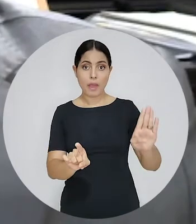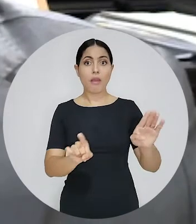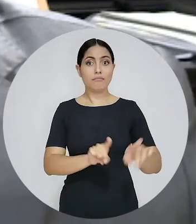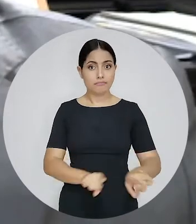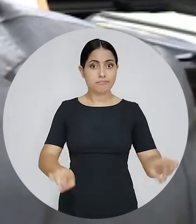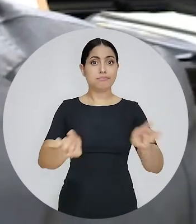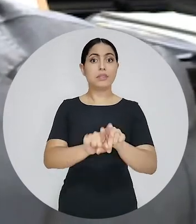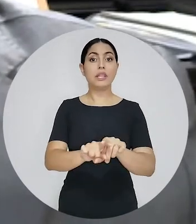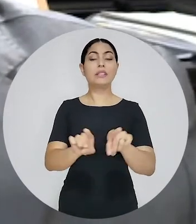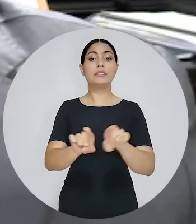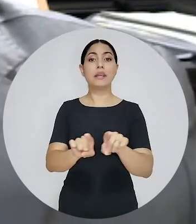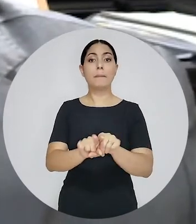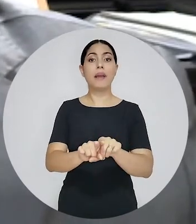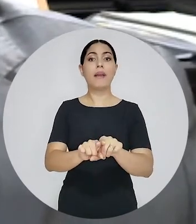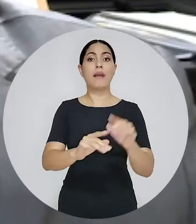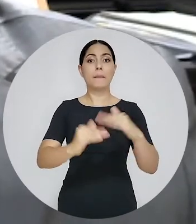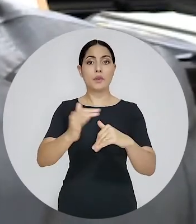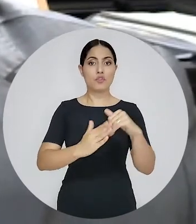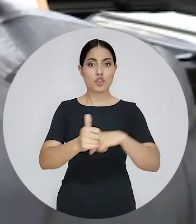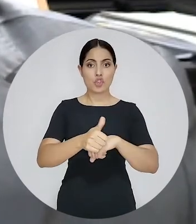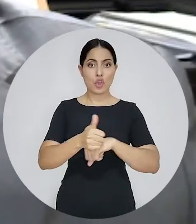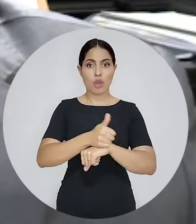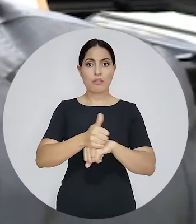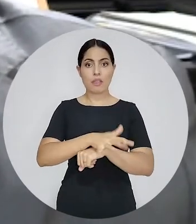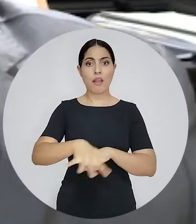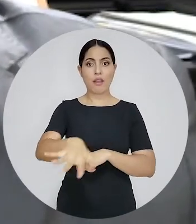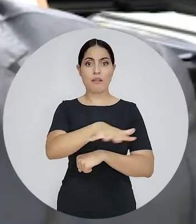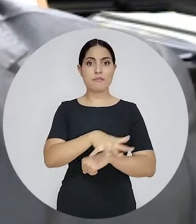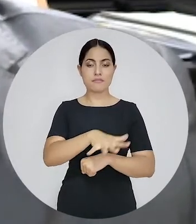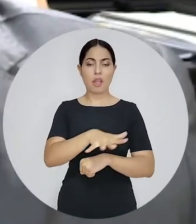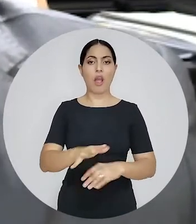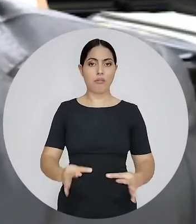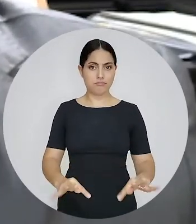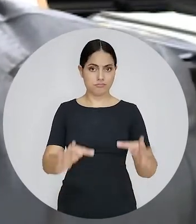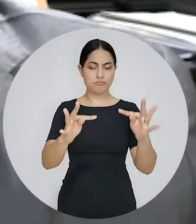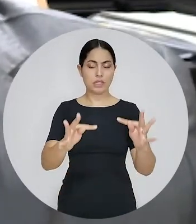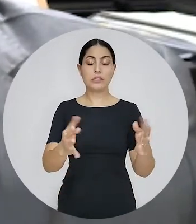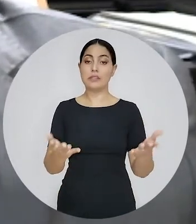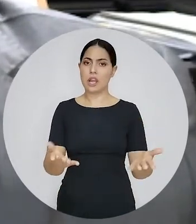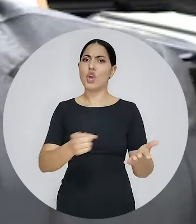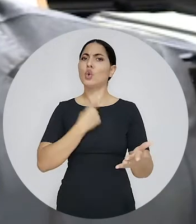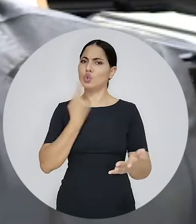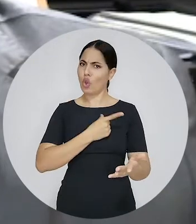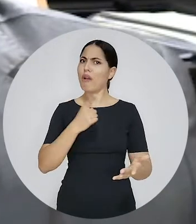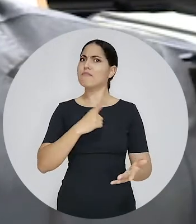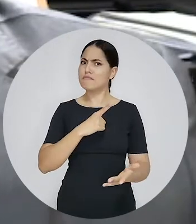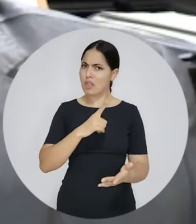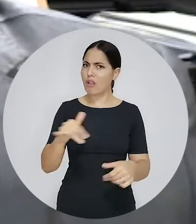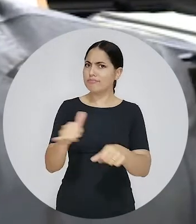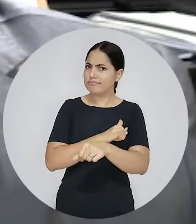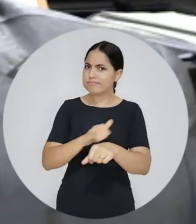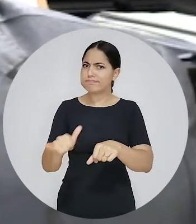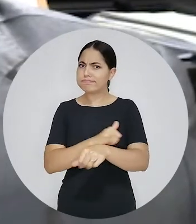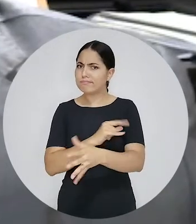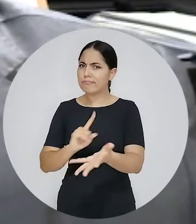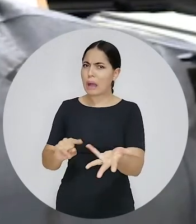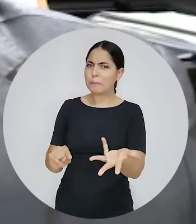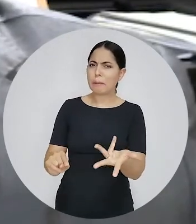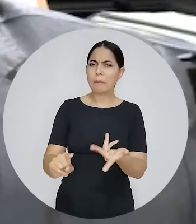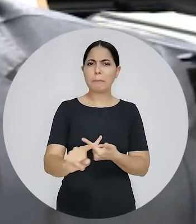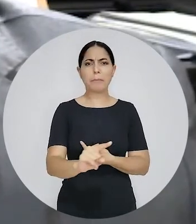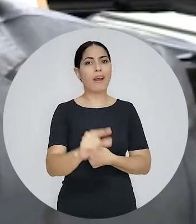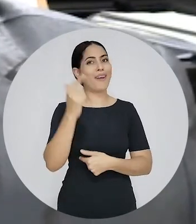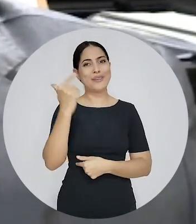dos Advogados do Brasil, franqueados a profissionais de informática. Nós temos diversos mecanismos, como a Zerese,